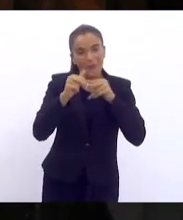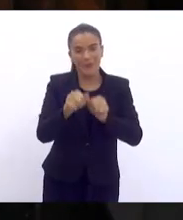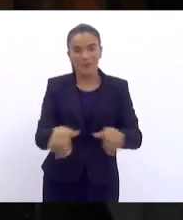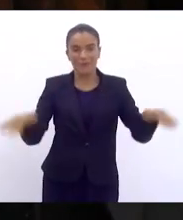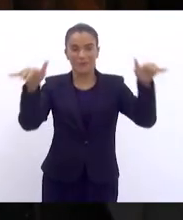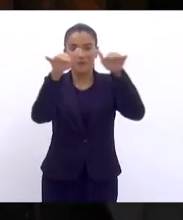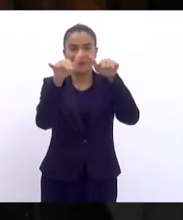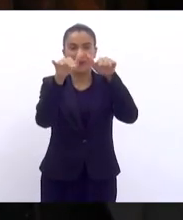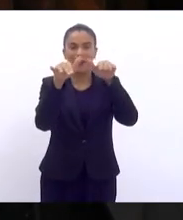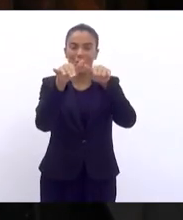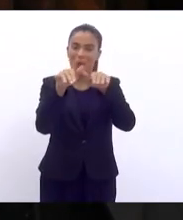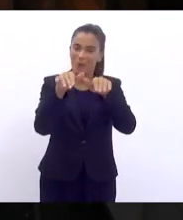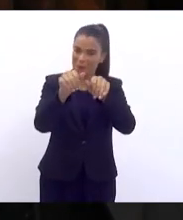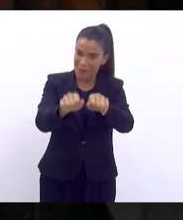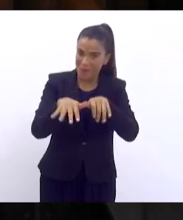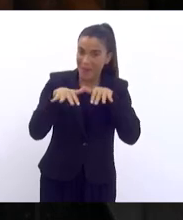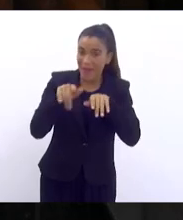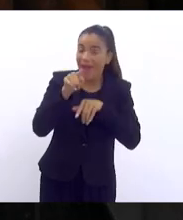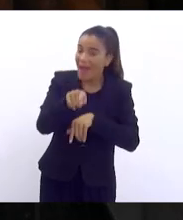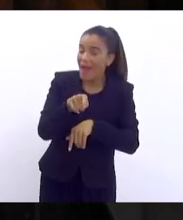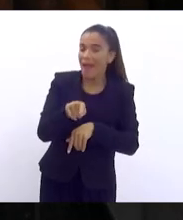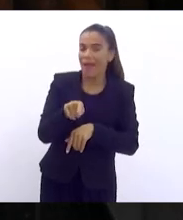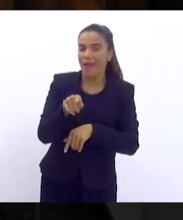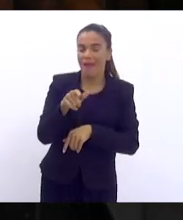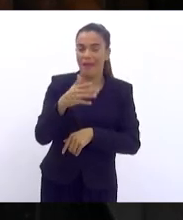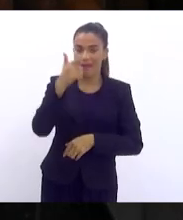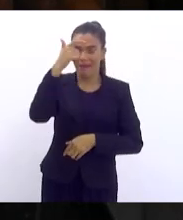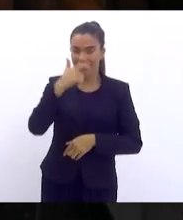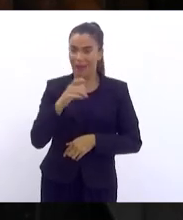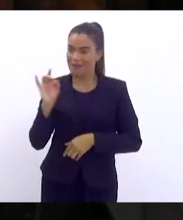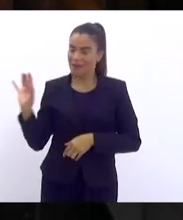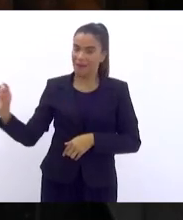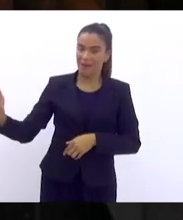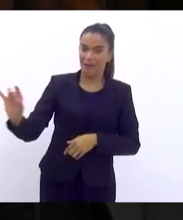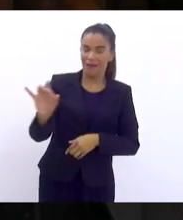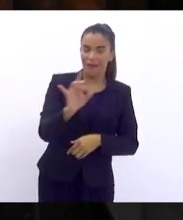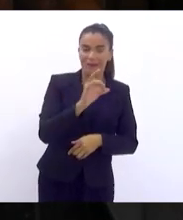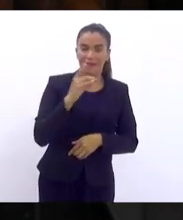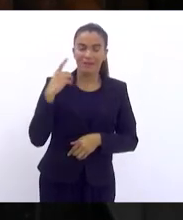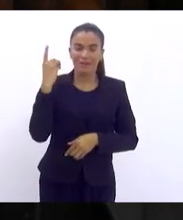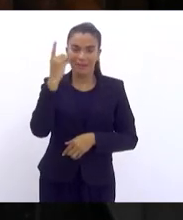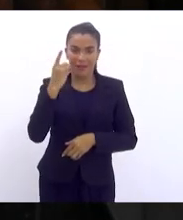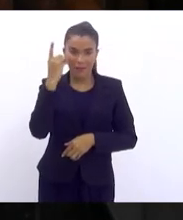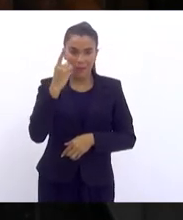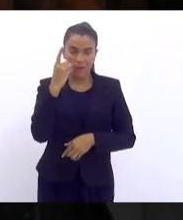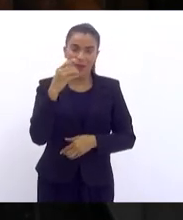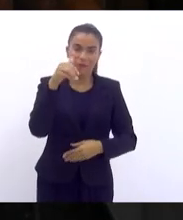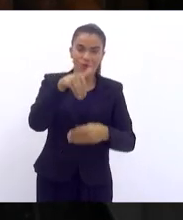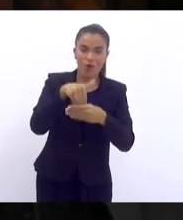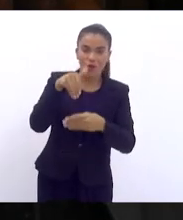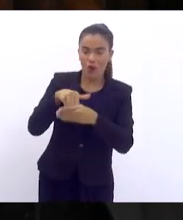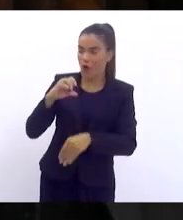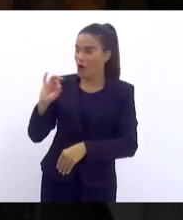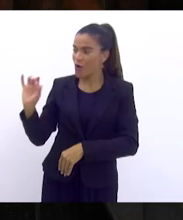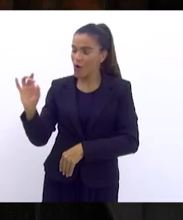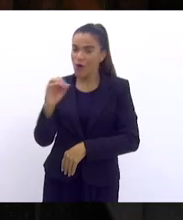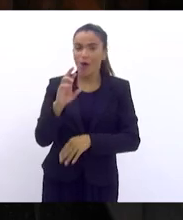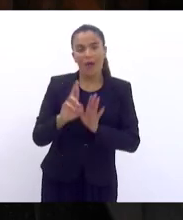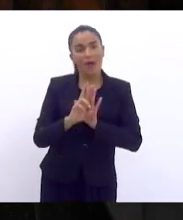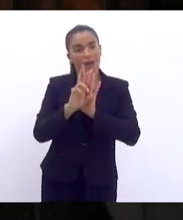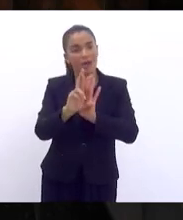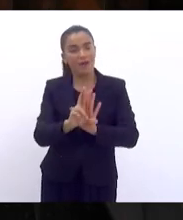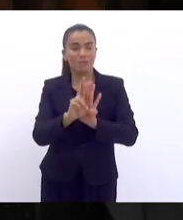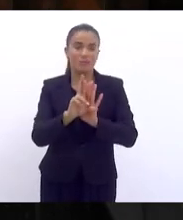popular. Porque é o eleitor que nos elegeu. Então, a soberania popular.